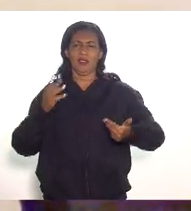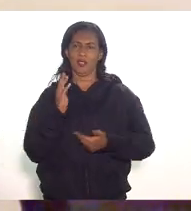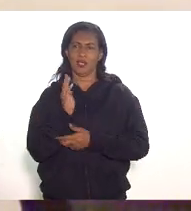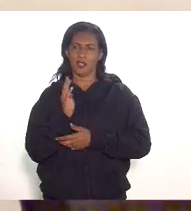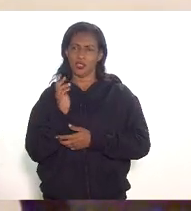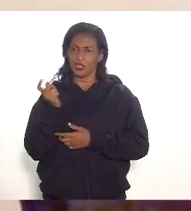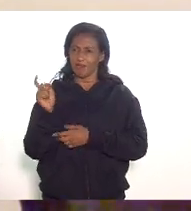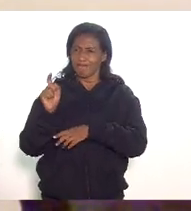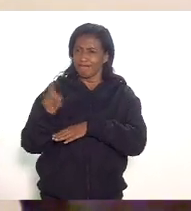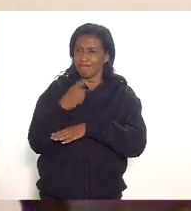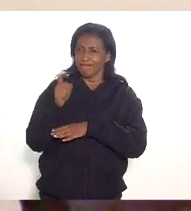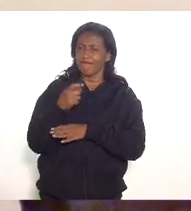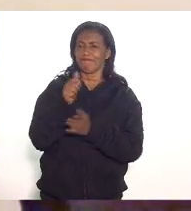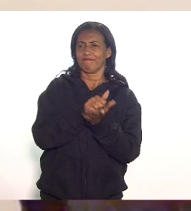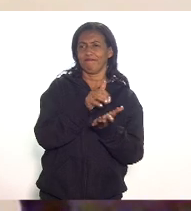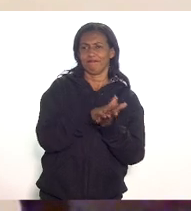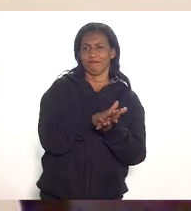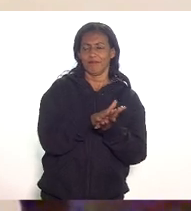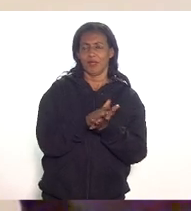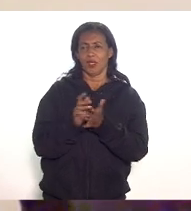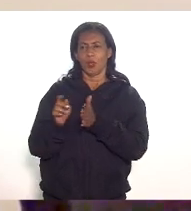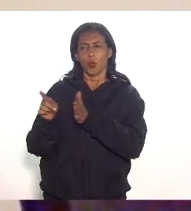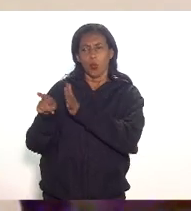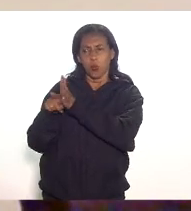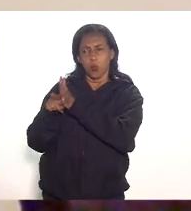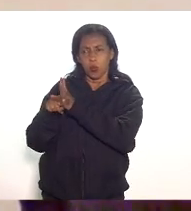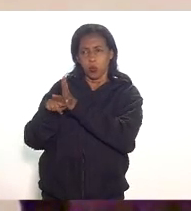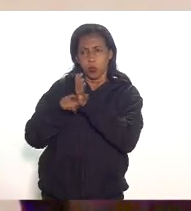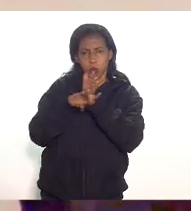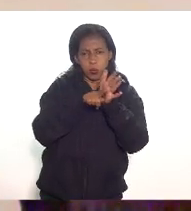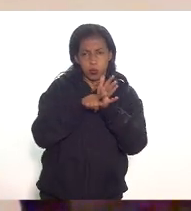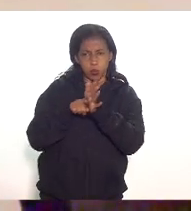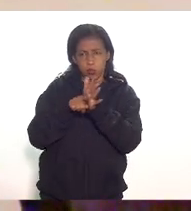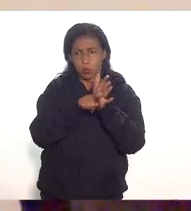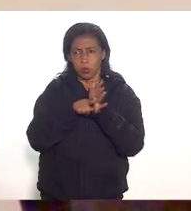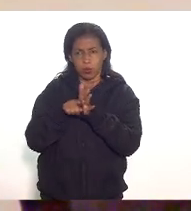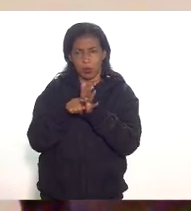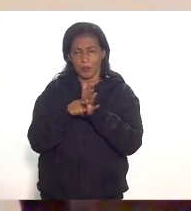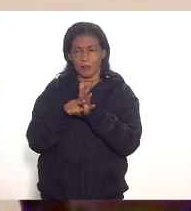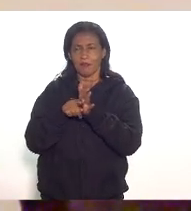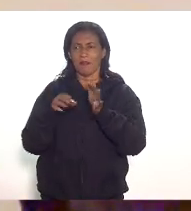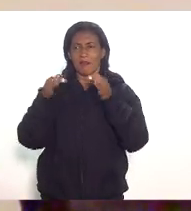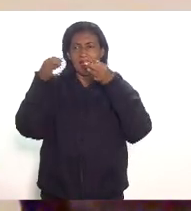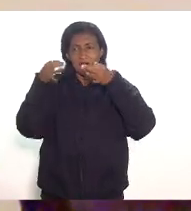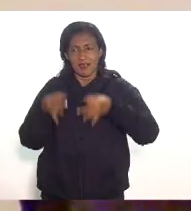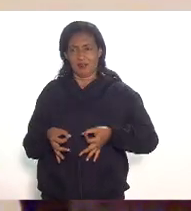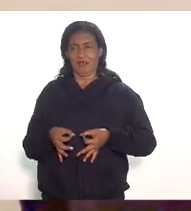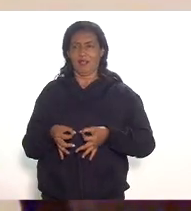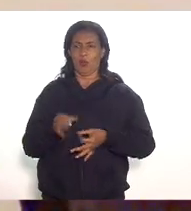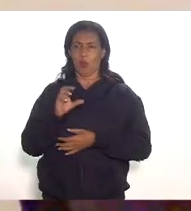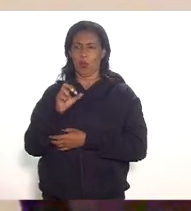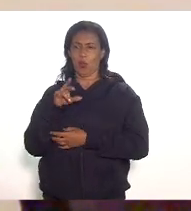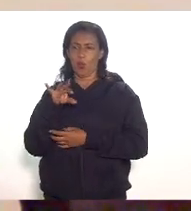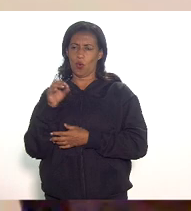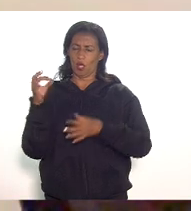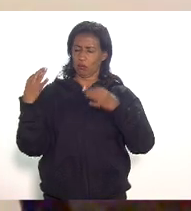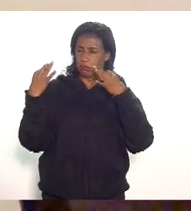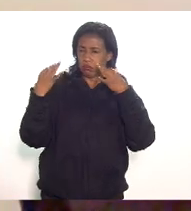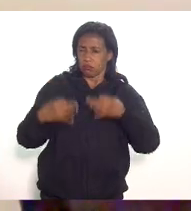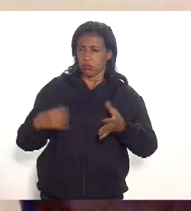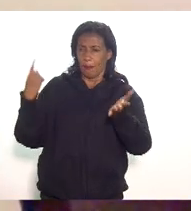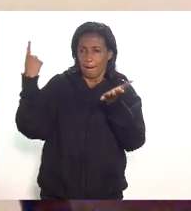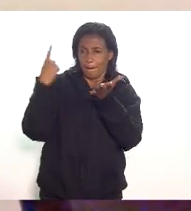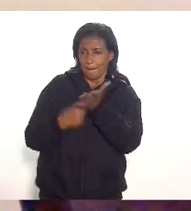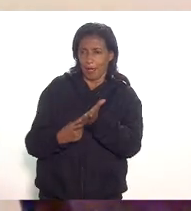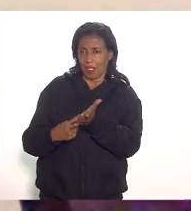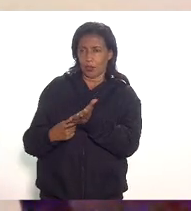dados mais efetivos e concretos relacionados à estimativa do impacto